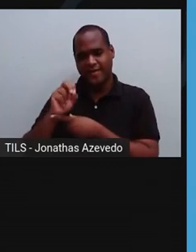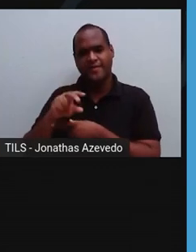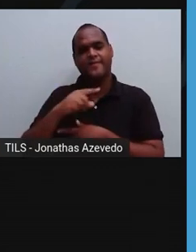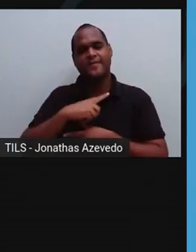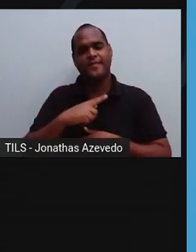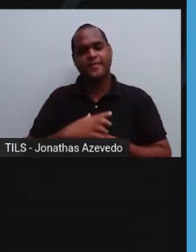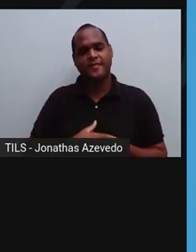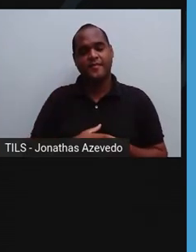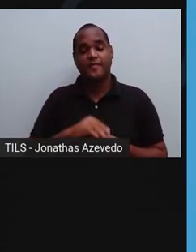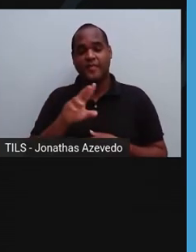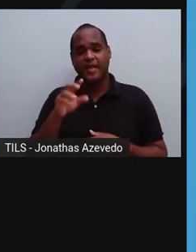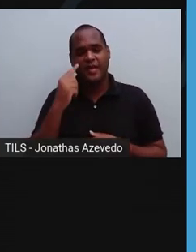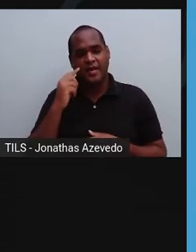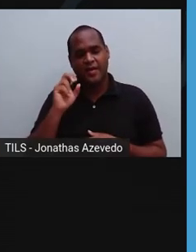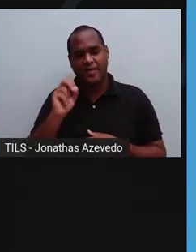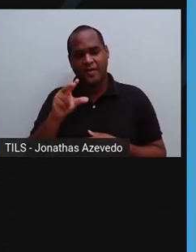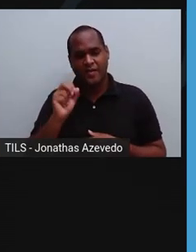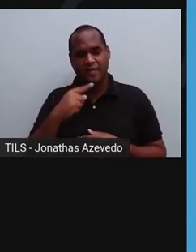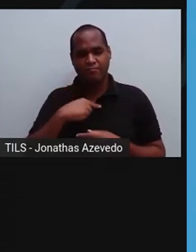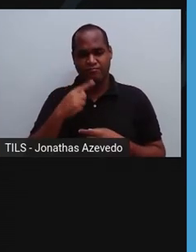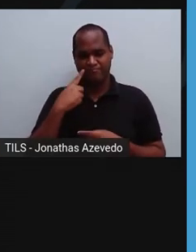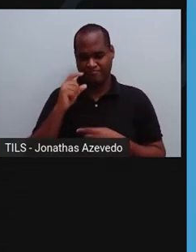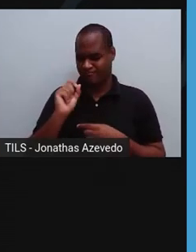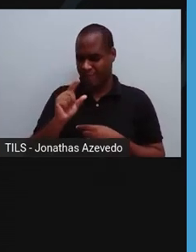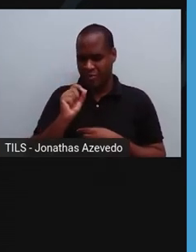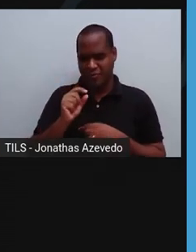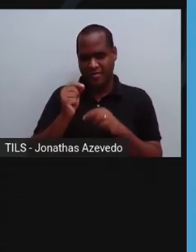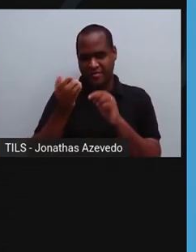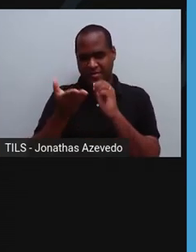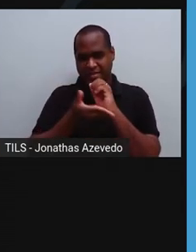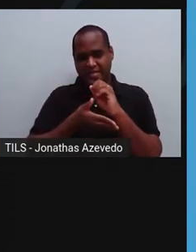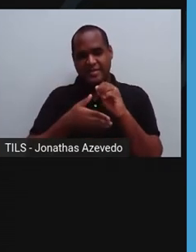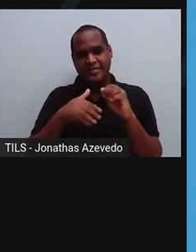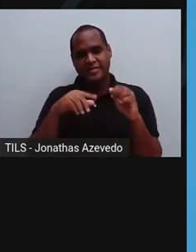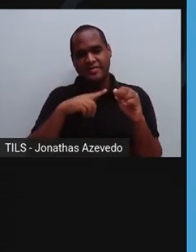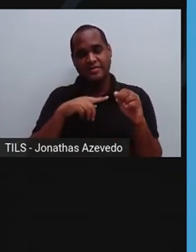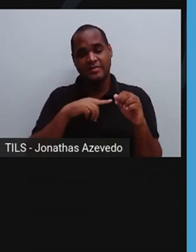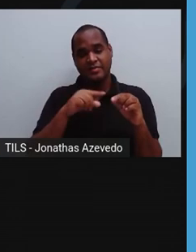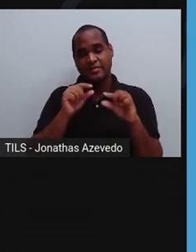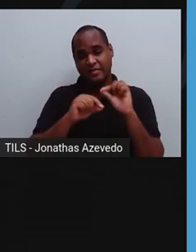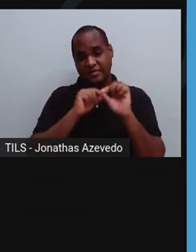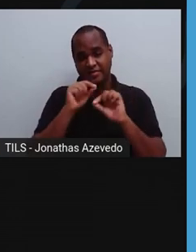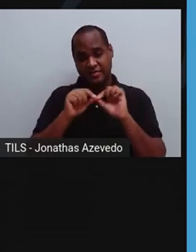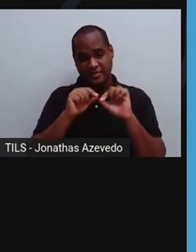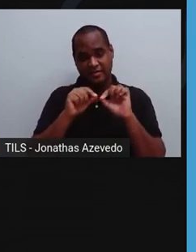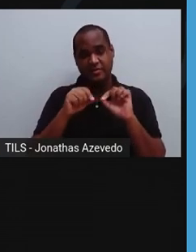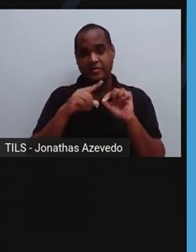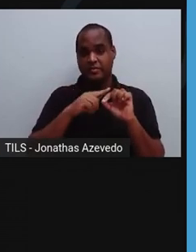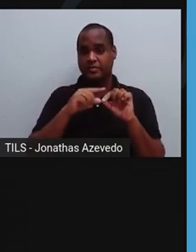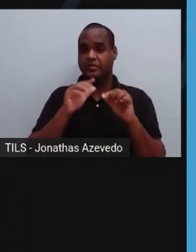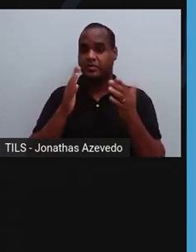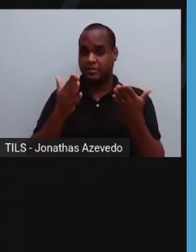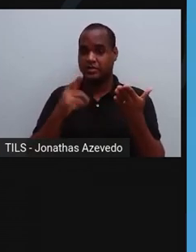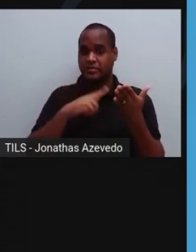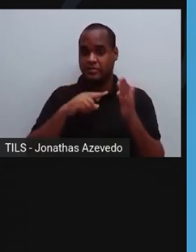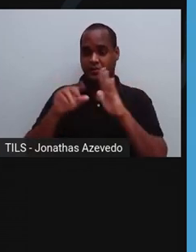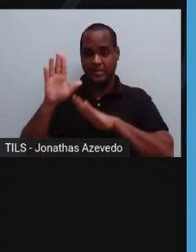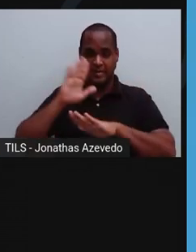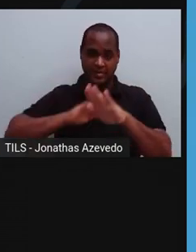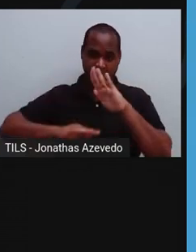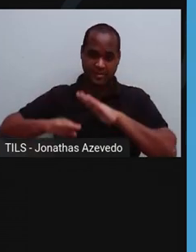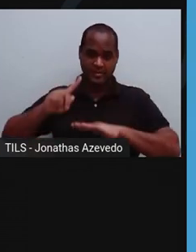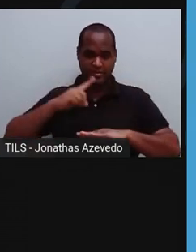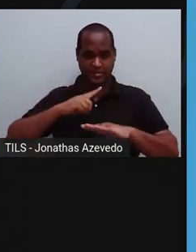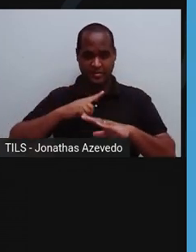o tronco do cogumelo ficar azul ao ser cortado, é porque provavelmente você está enfrentando uma espécie venenosa, que